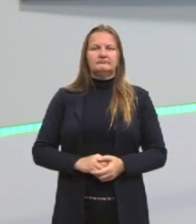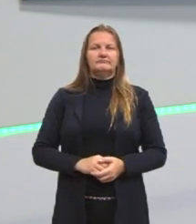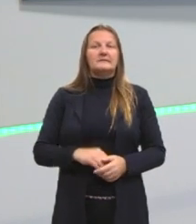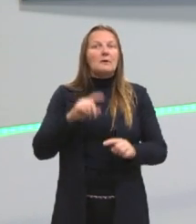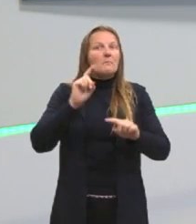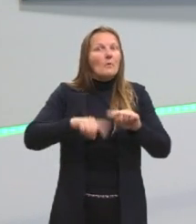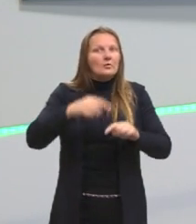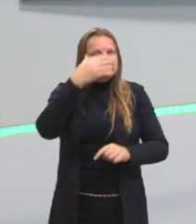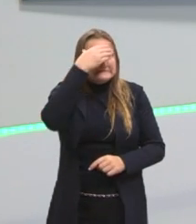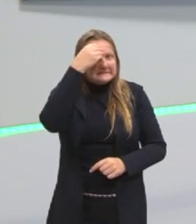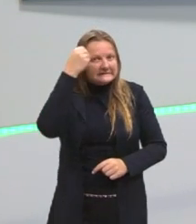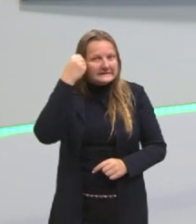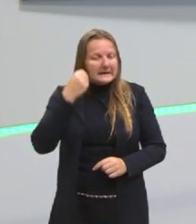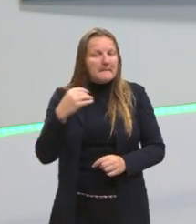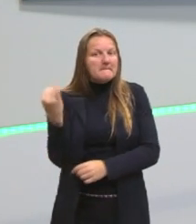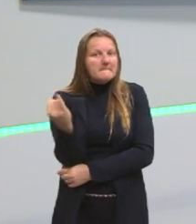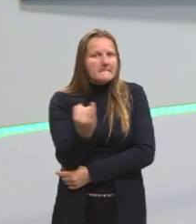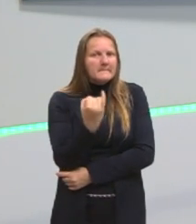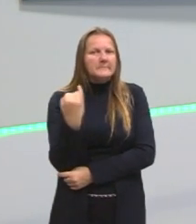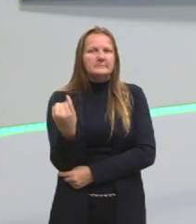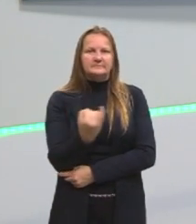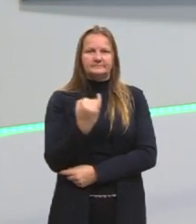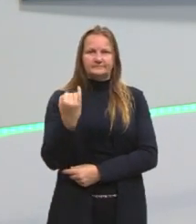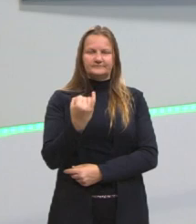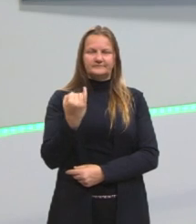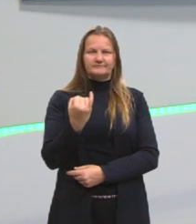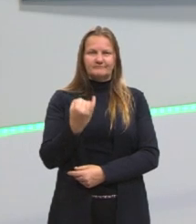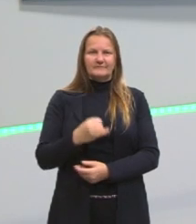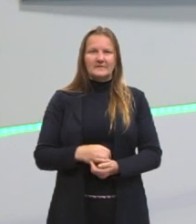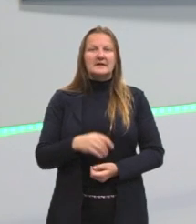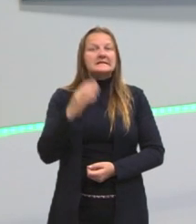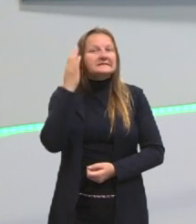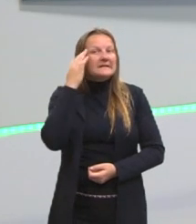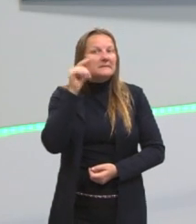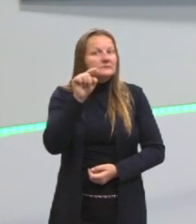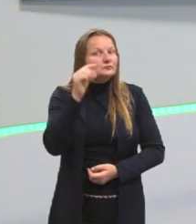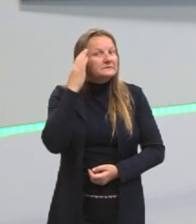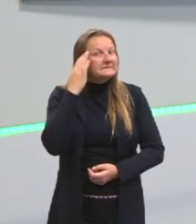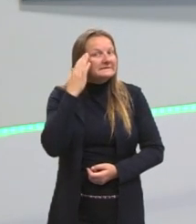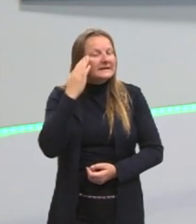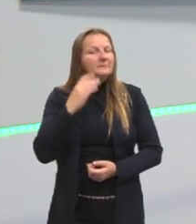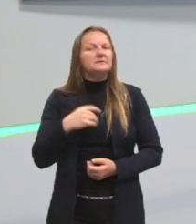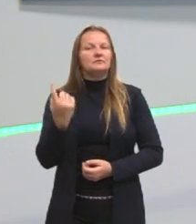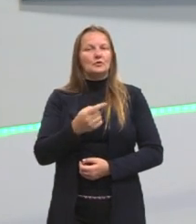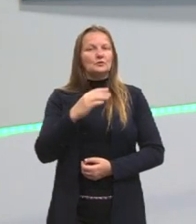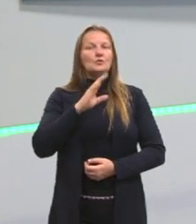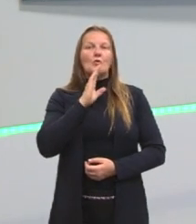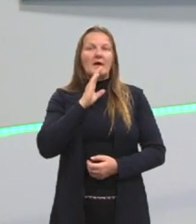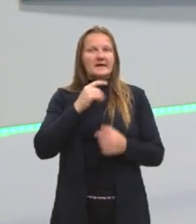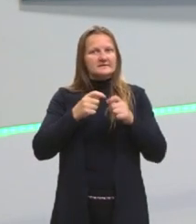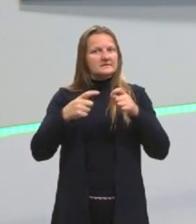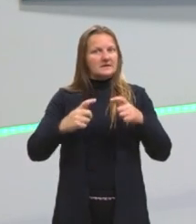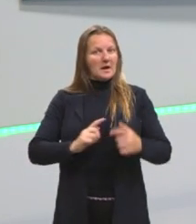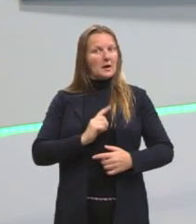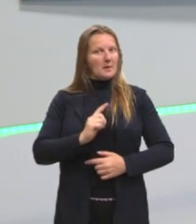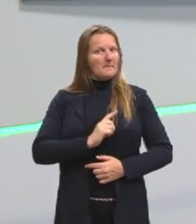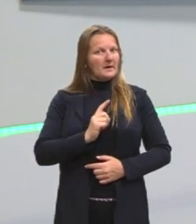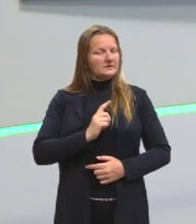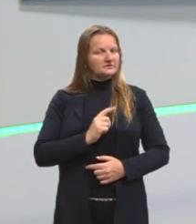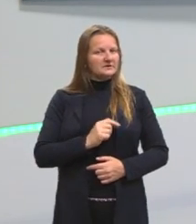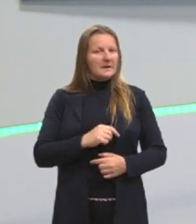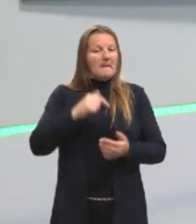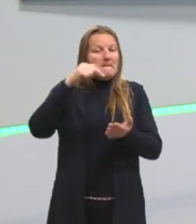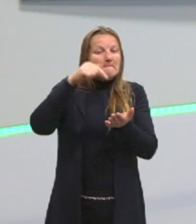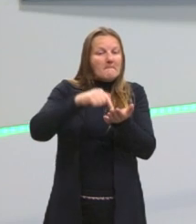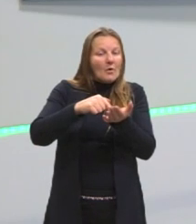isso é fundamental, porque isso demonstra que nós temos o domínio da nossa gramática normativa